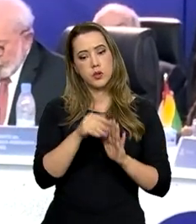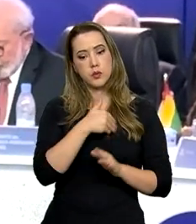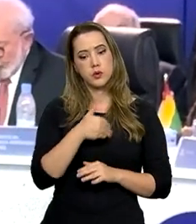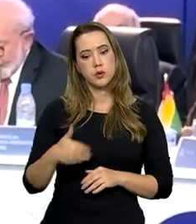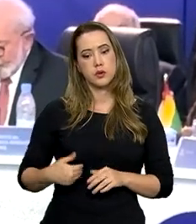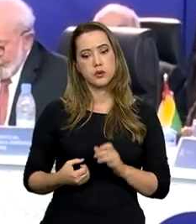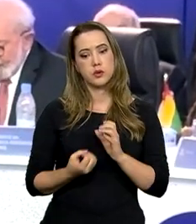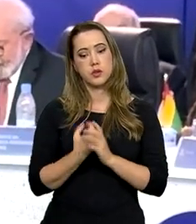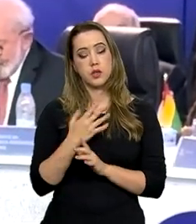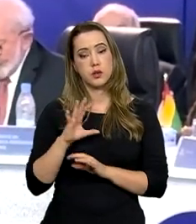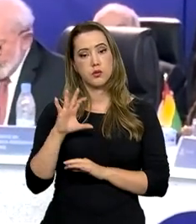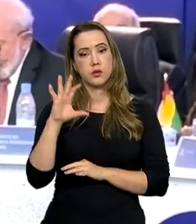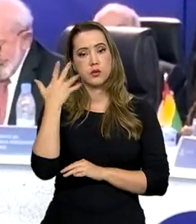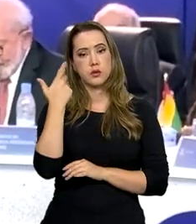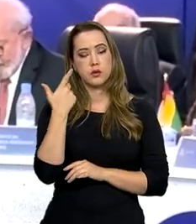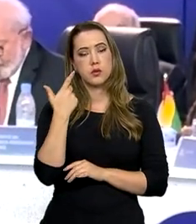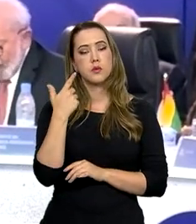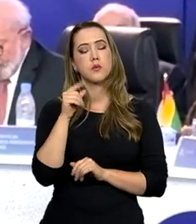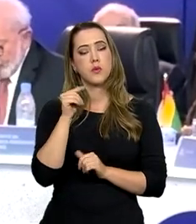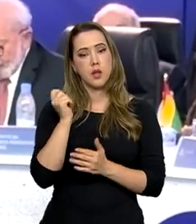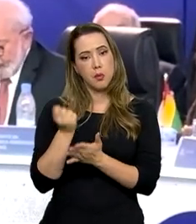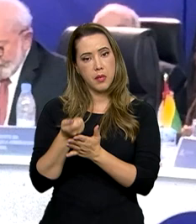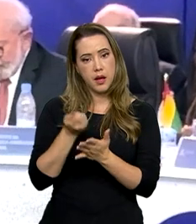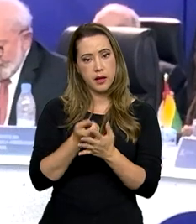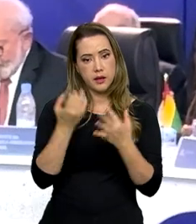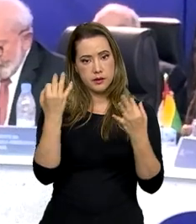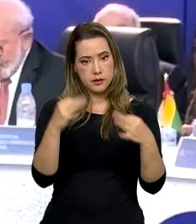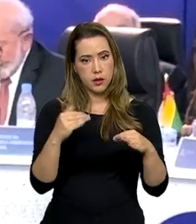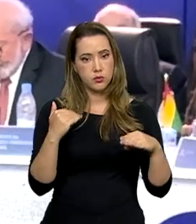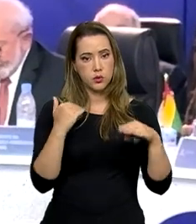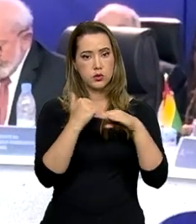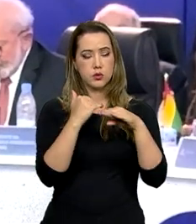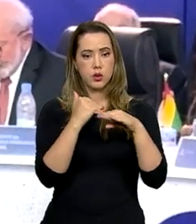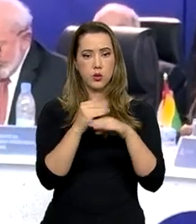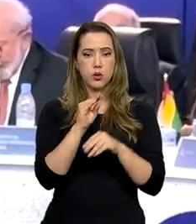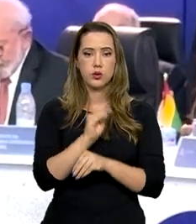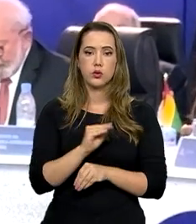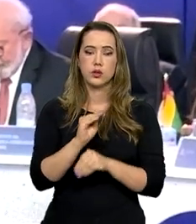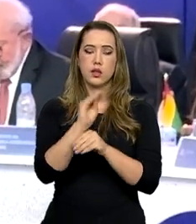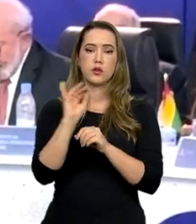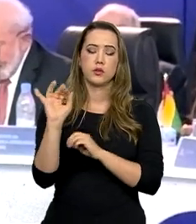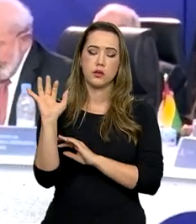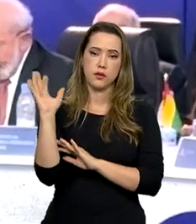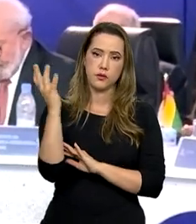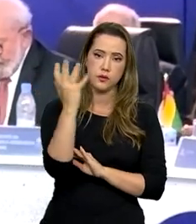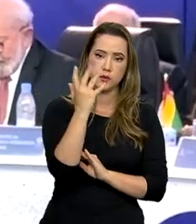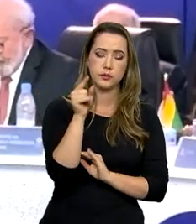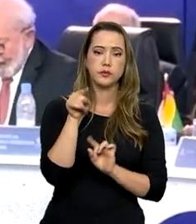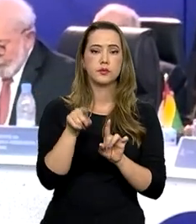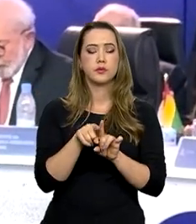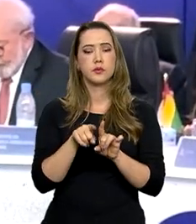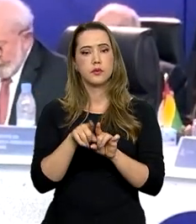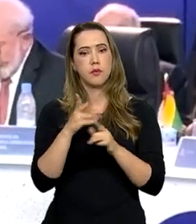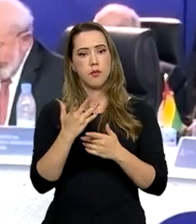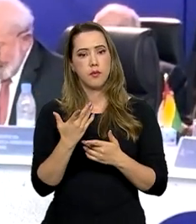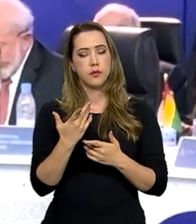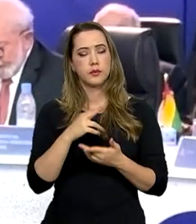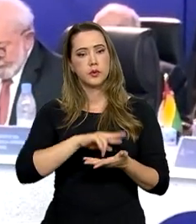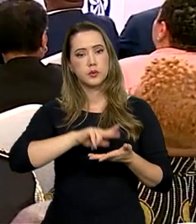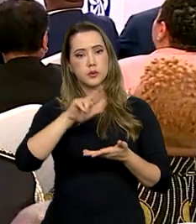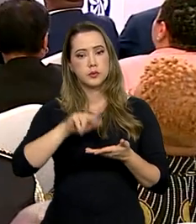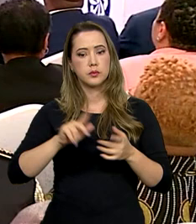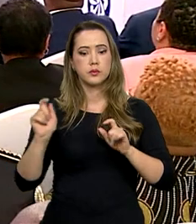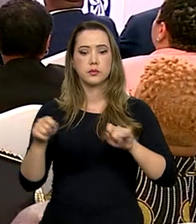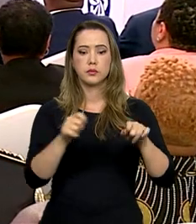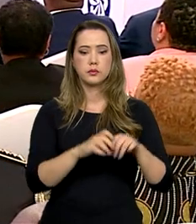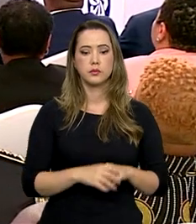criando soluções que remunerem de forma equitativa a preservação das florestas e da biodiversidade.